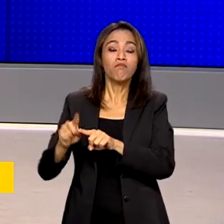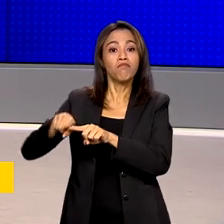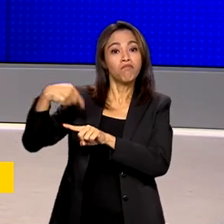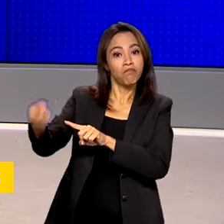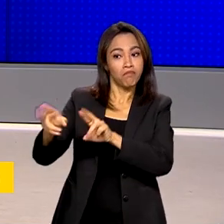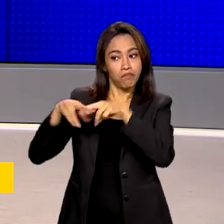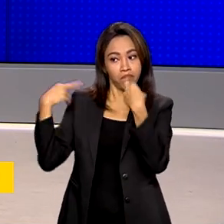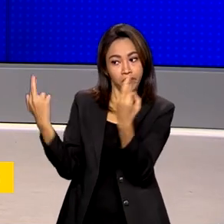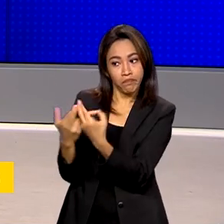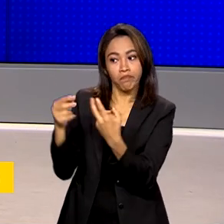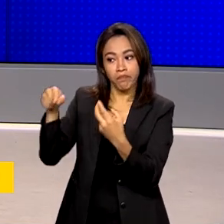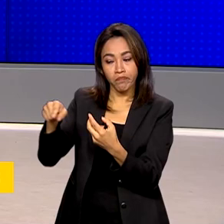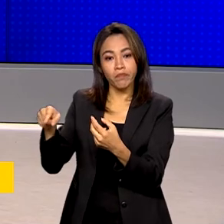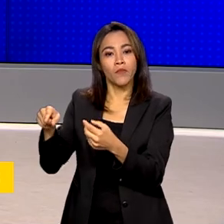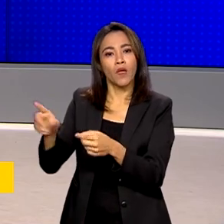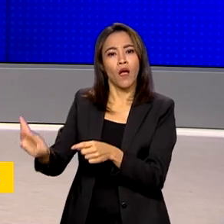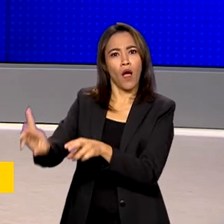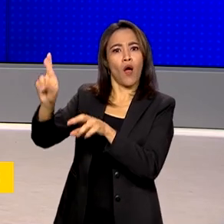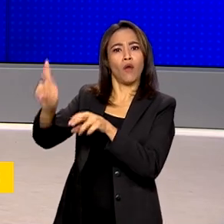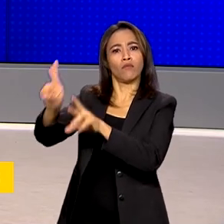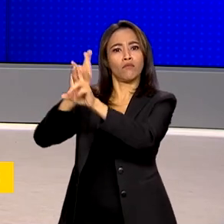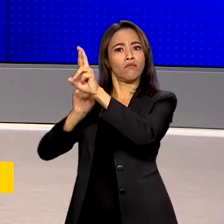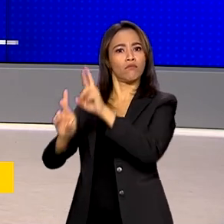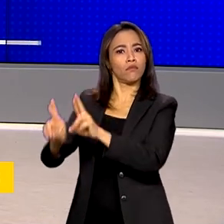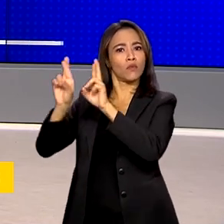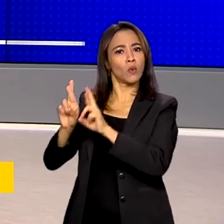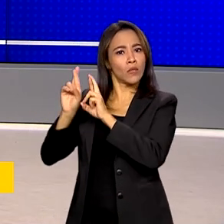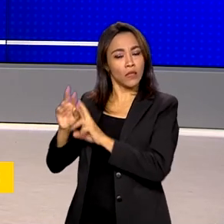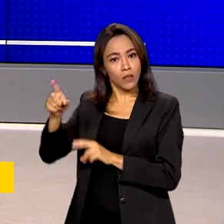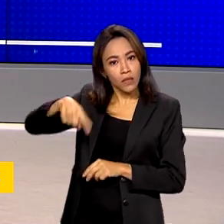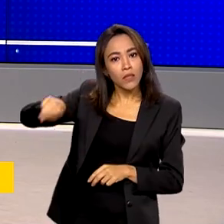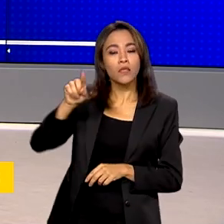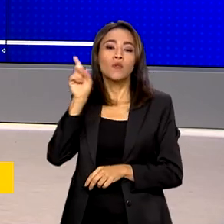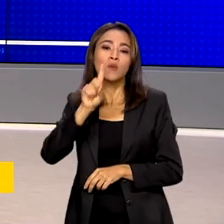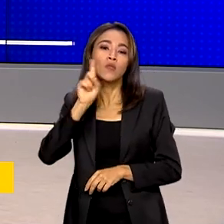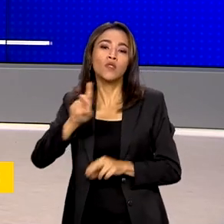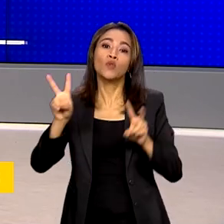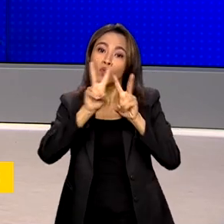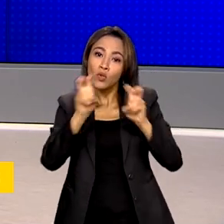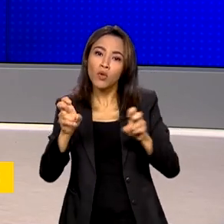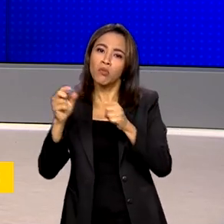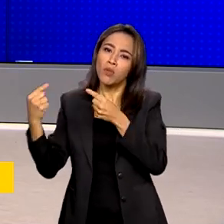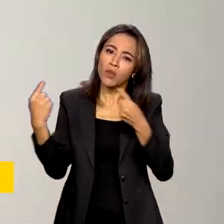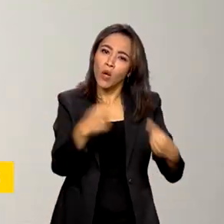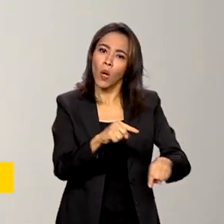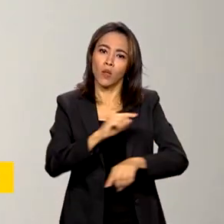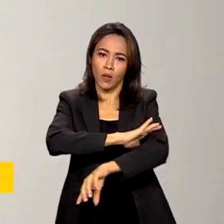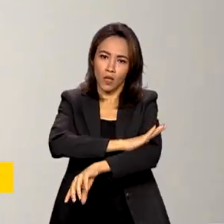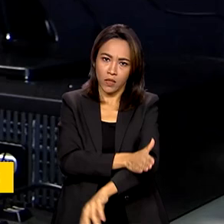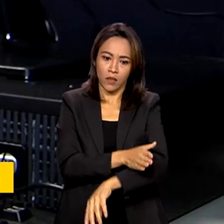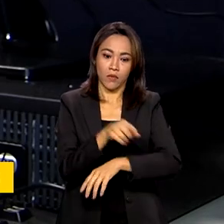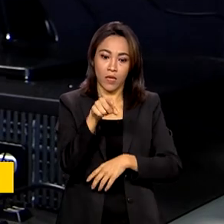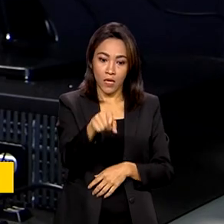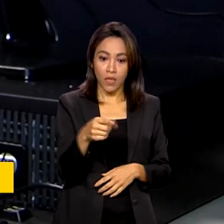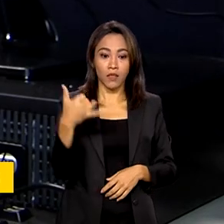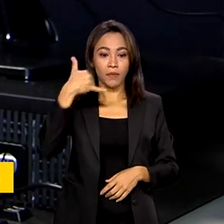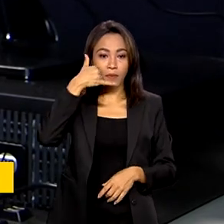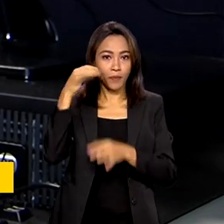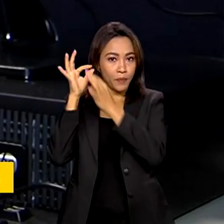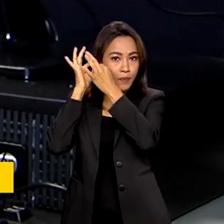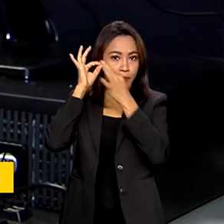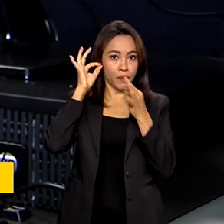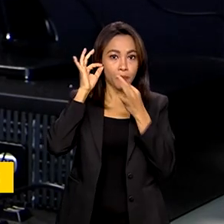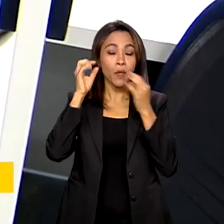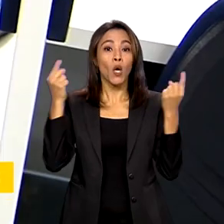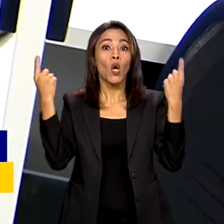Estados Unidos que marcou a retomada do Plano de Ação Conjunta para combater o racismo. Um Disque Denúncia voltado para